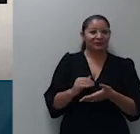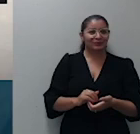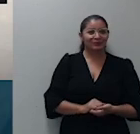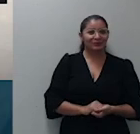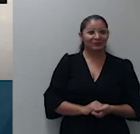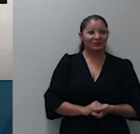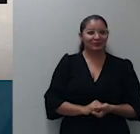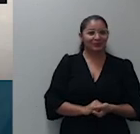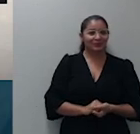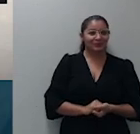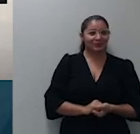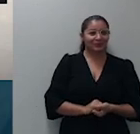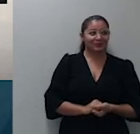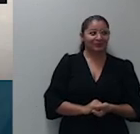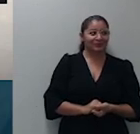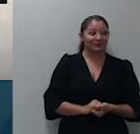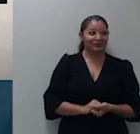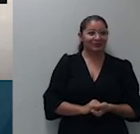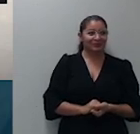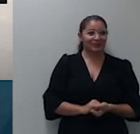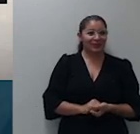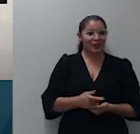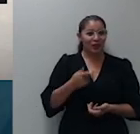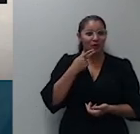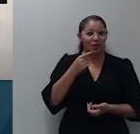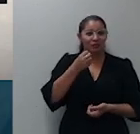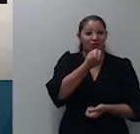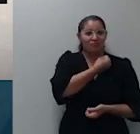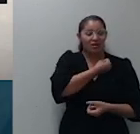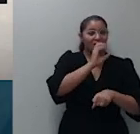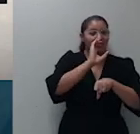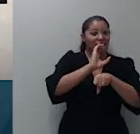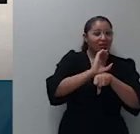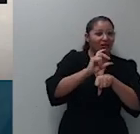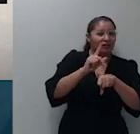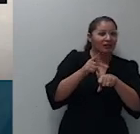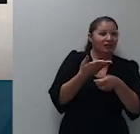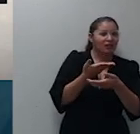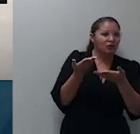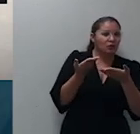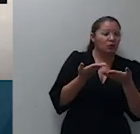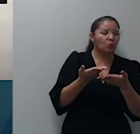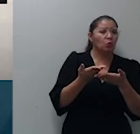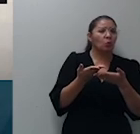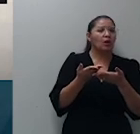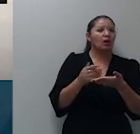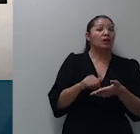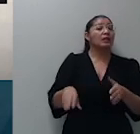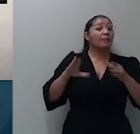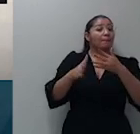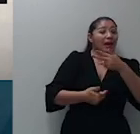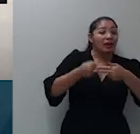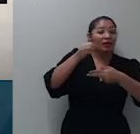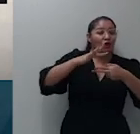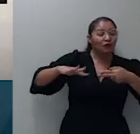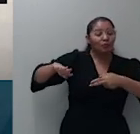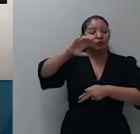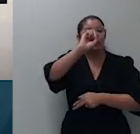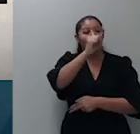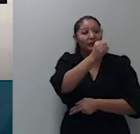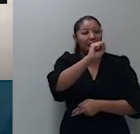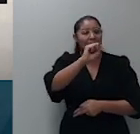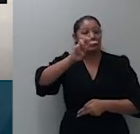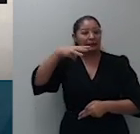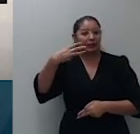pela 1976 da labra deste signatário que é amparada nas súmulas 83 581 da casa negou o